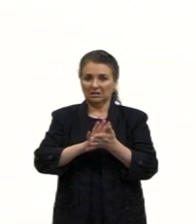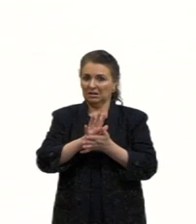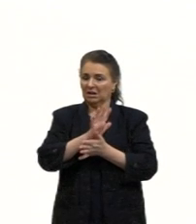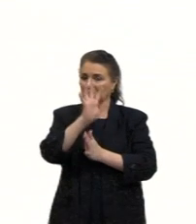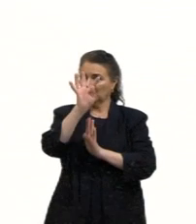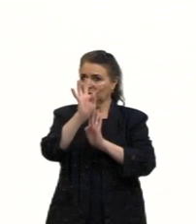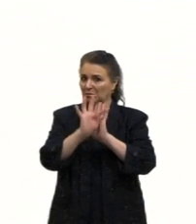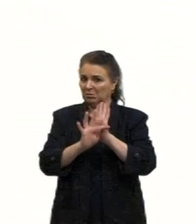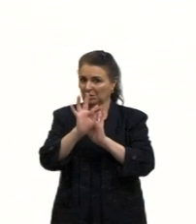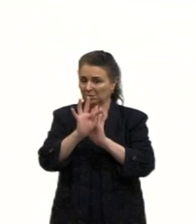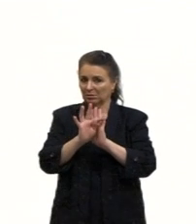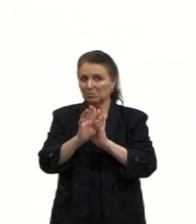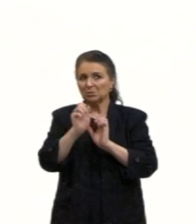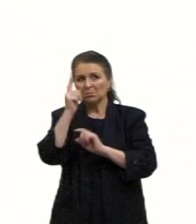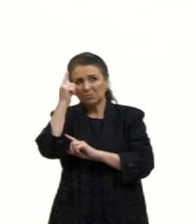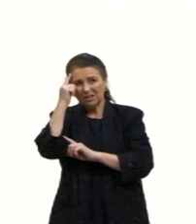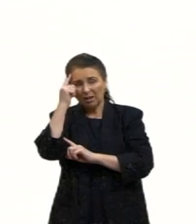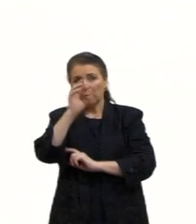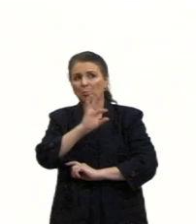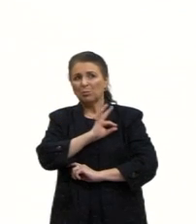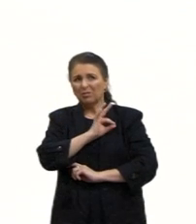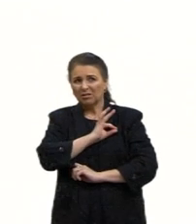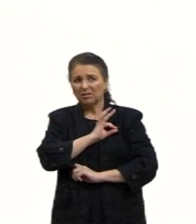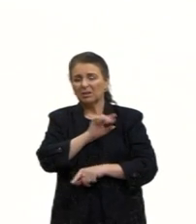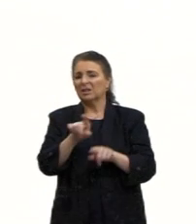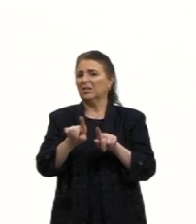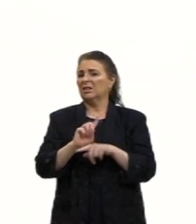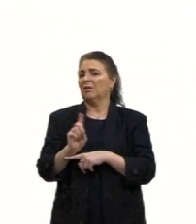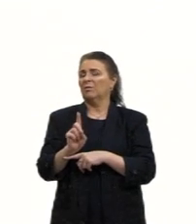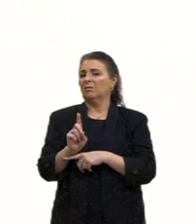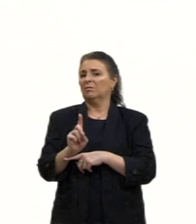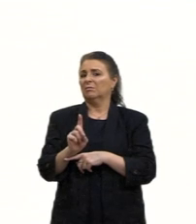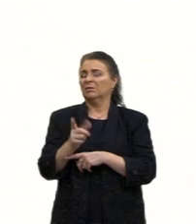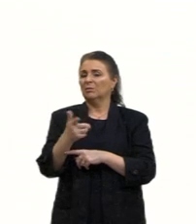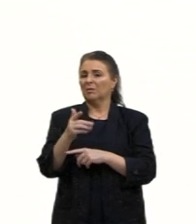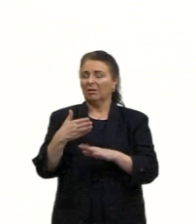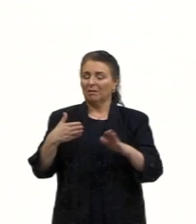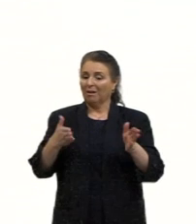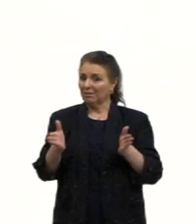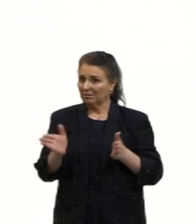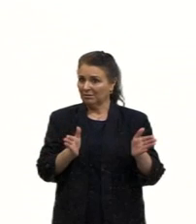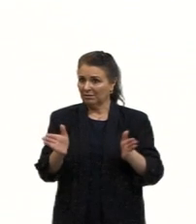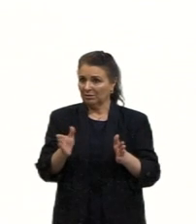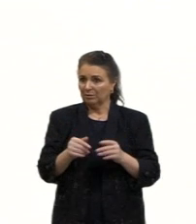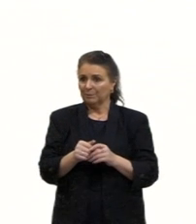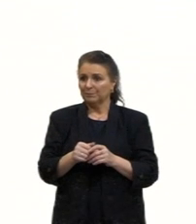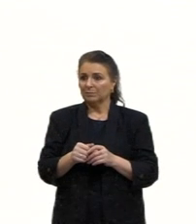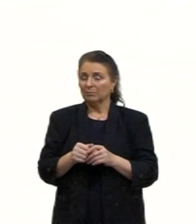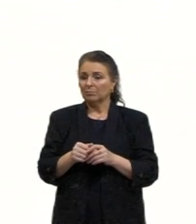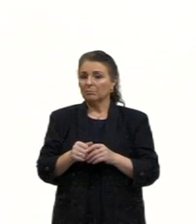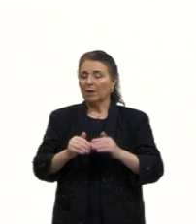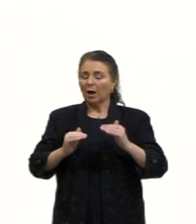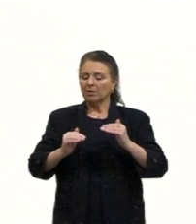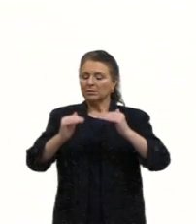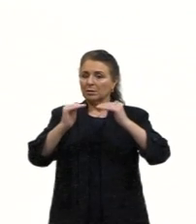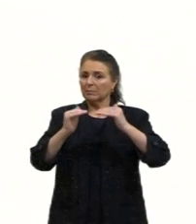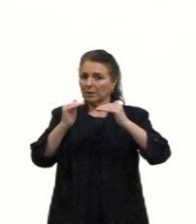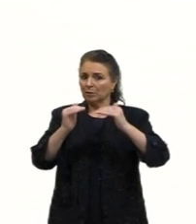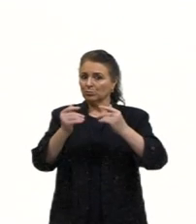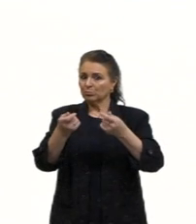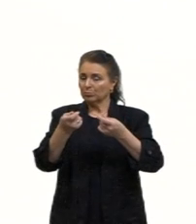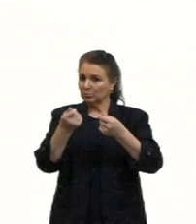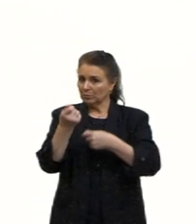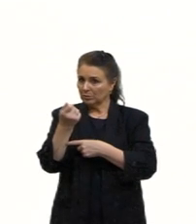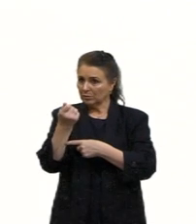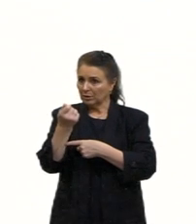pensar nessa ação policial, mas em nenhum momento eles falam em polícia, e sim não ter acesso. Estabilidade financeira e crises econômicas.